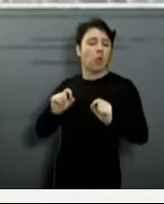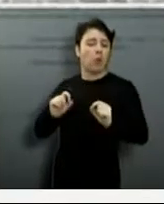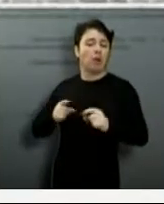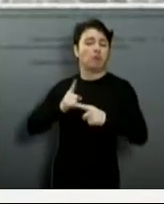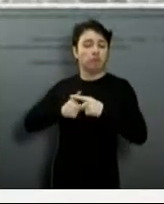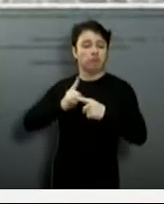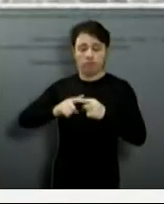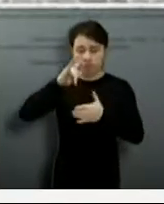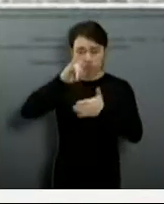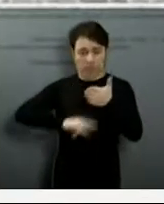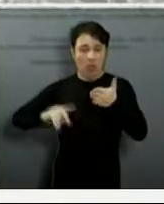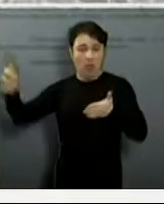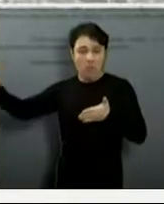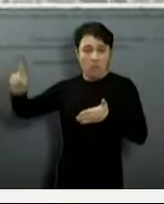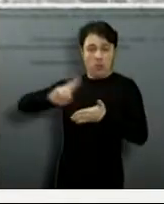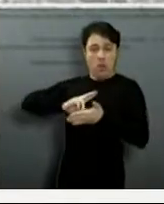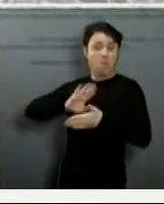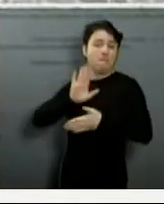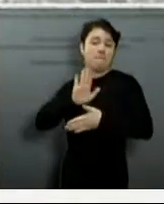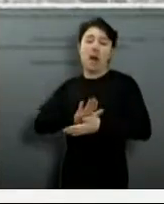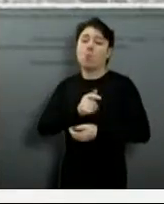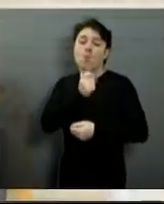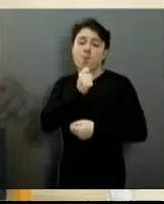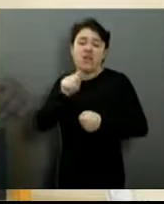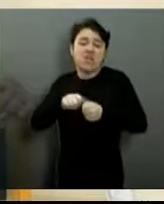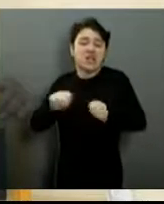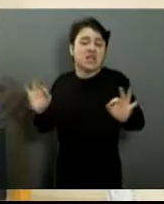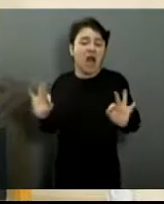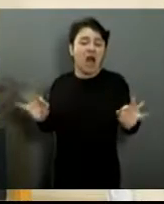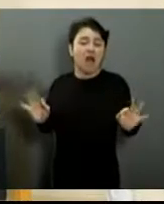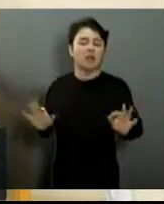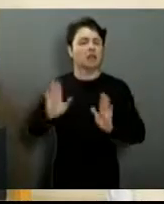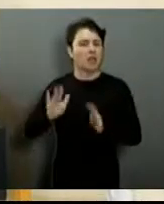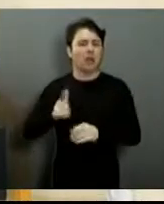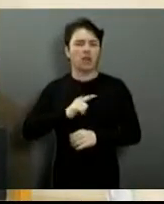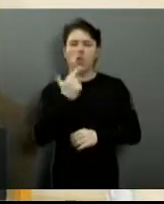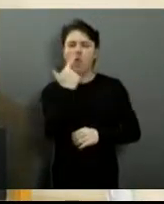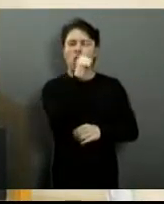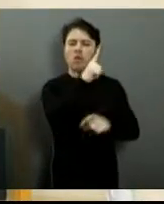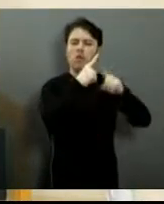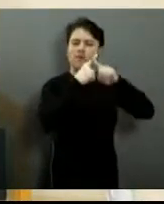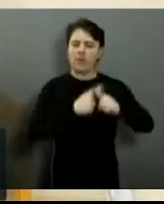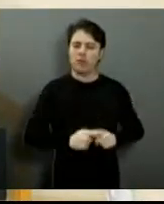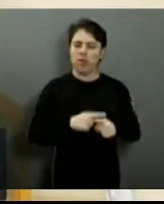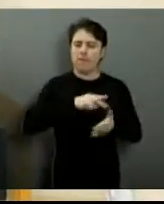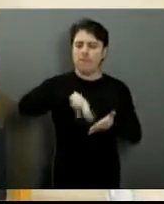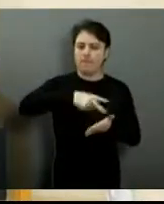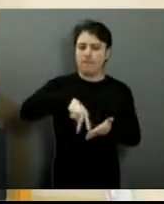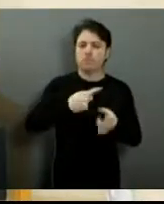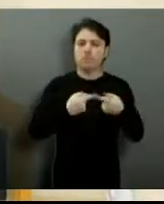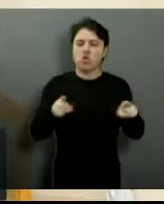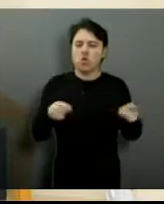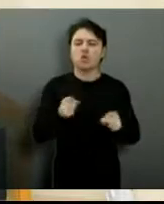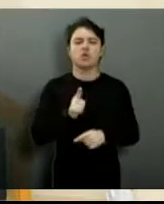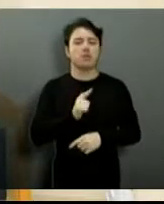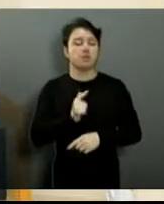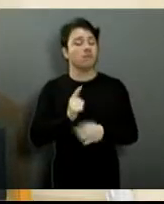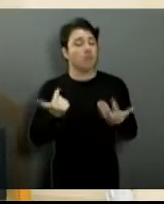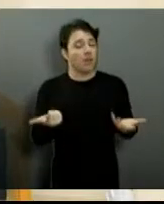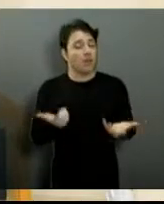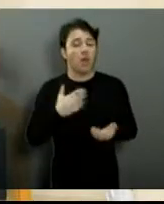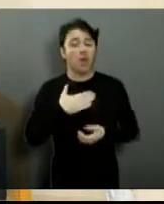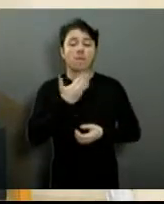indicação foi respondida, mas também não foi atendida. Já aconteceram outras batalhas da fonte ali. Os munícipes continuam se machucando. Então, quero pedir